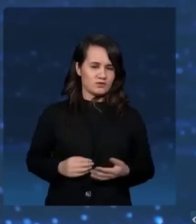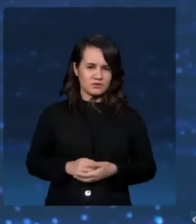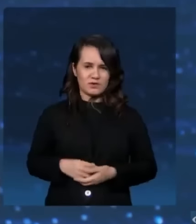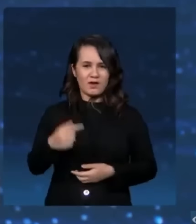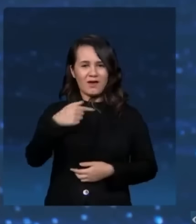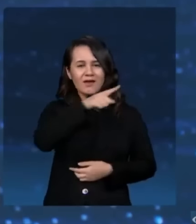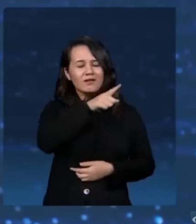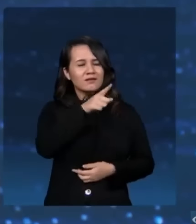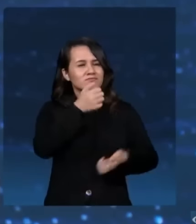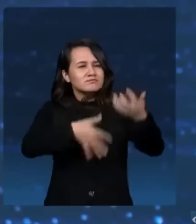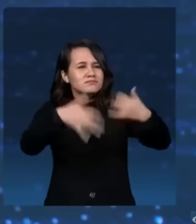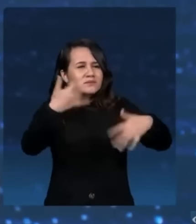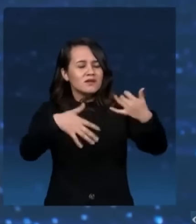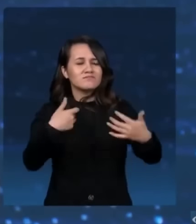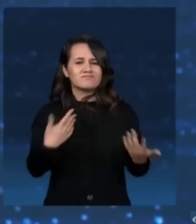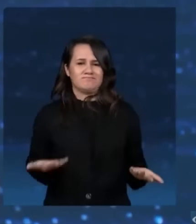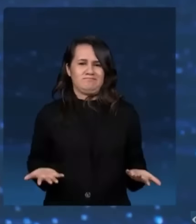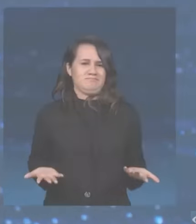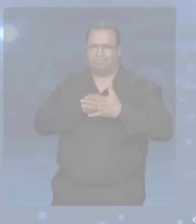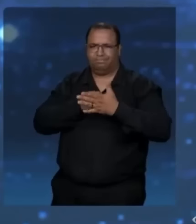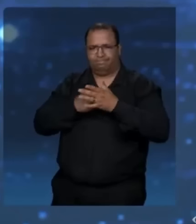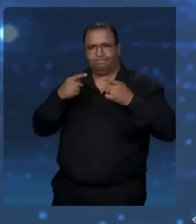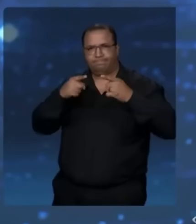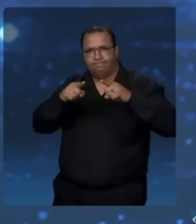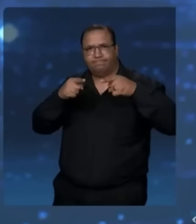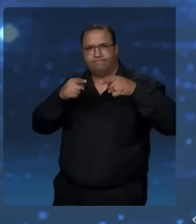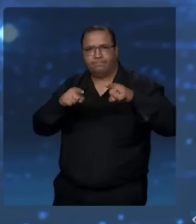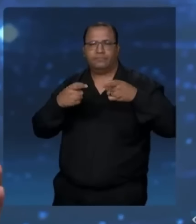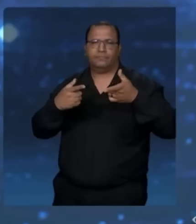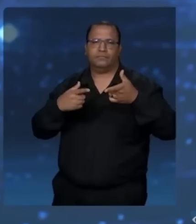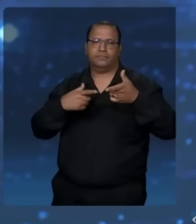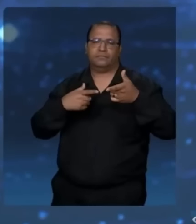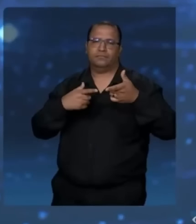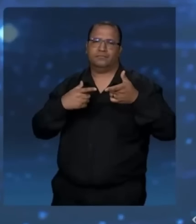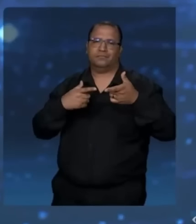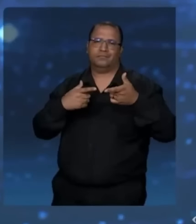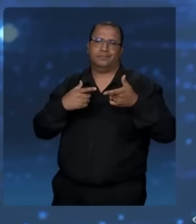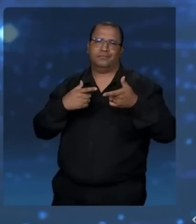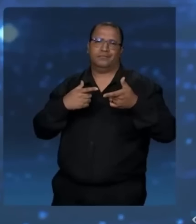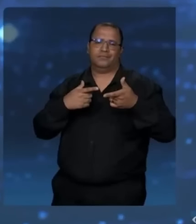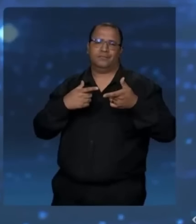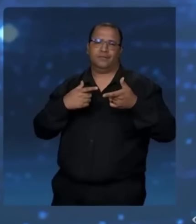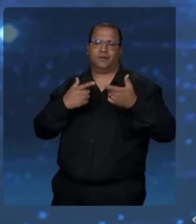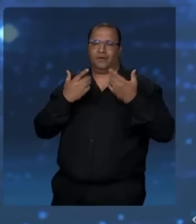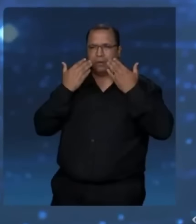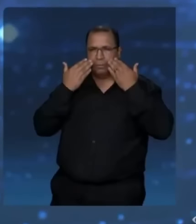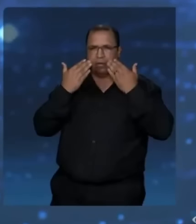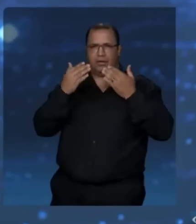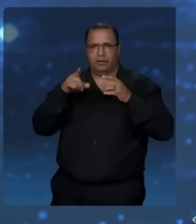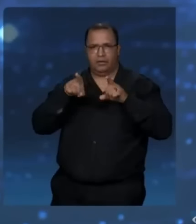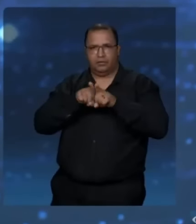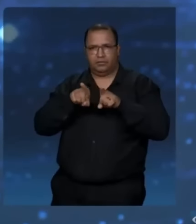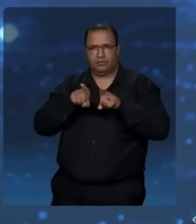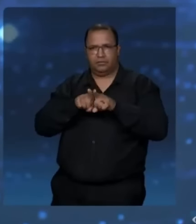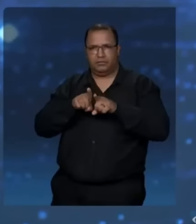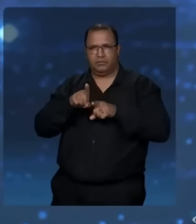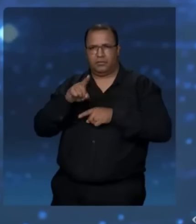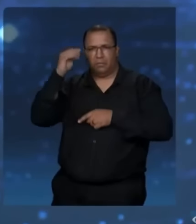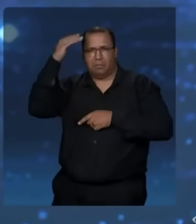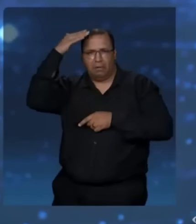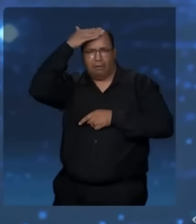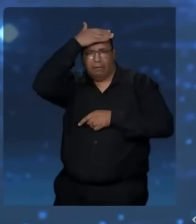ele falar, eu acho que nós estamos diante de um psicopata. O apresentador José Luiz da Atena já foi condenado